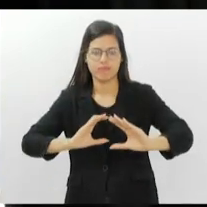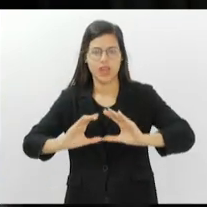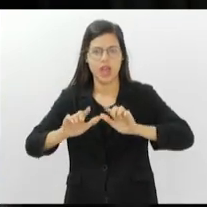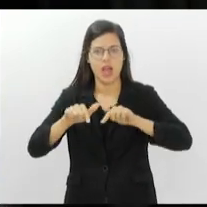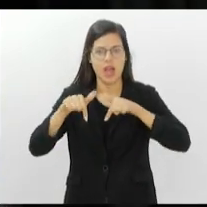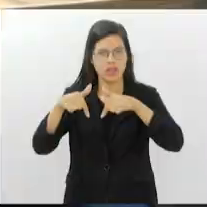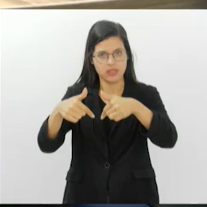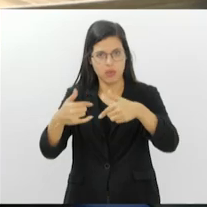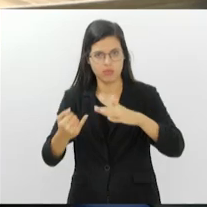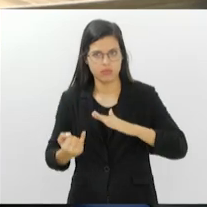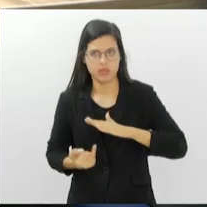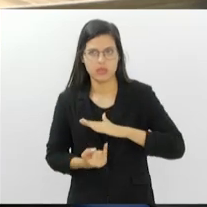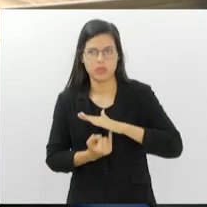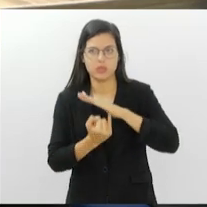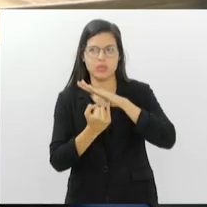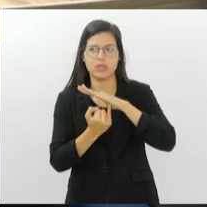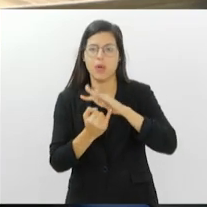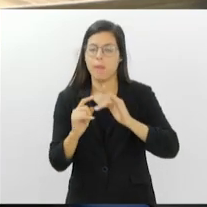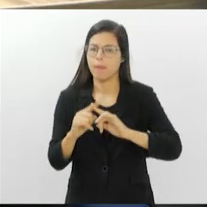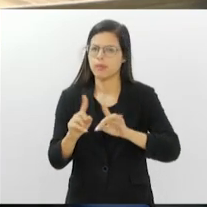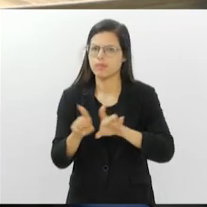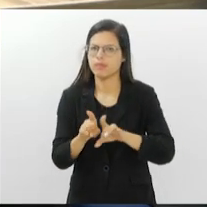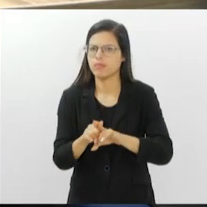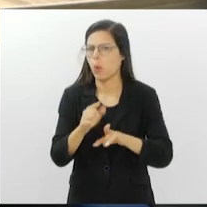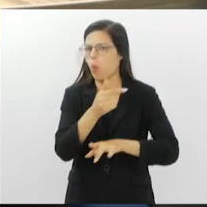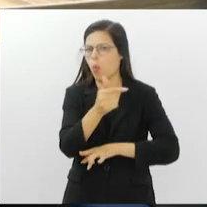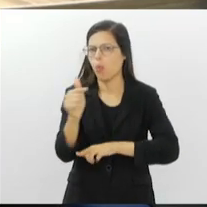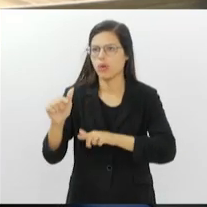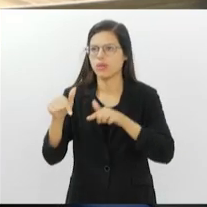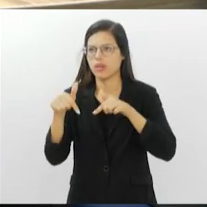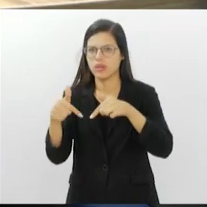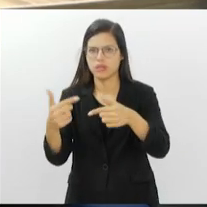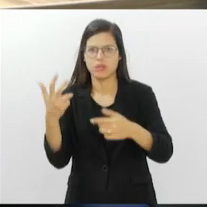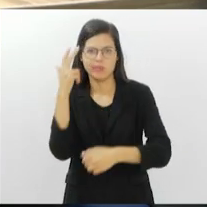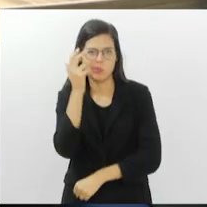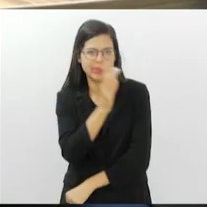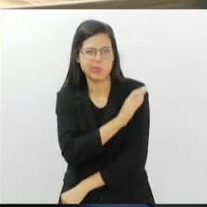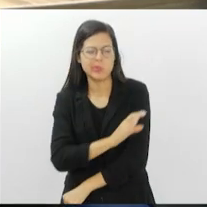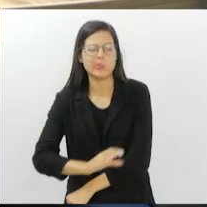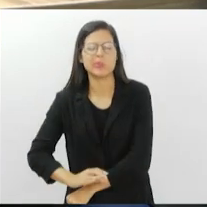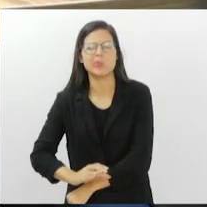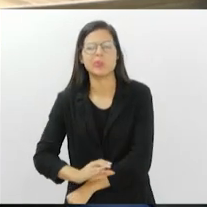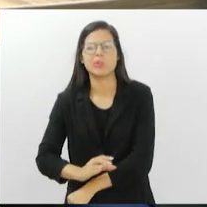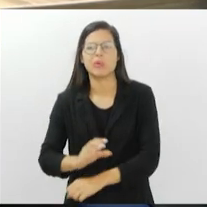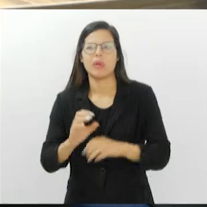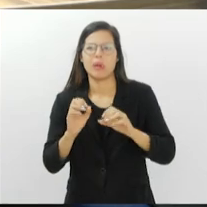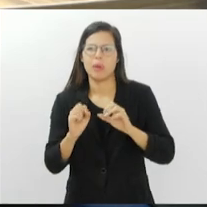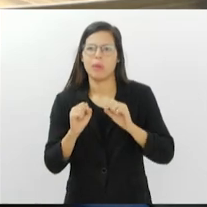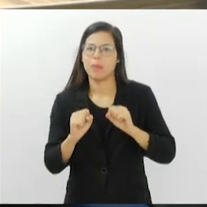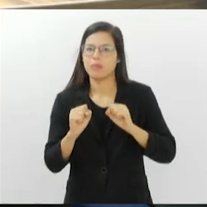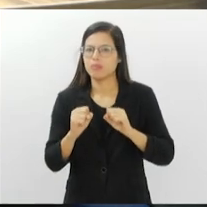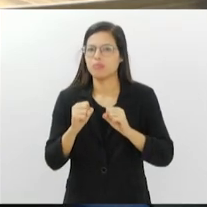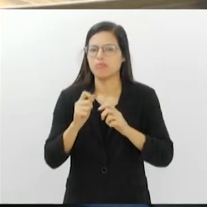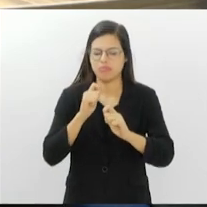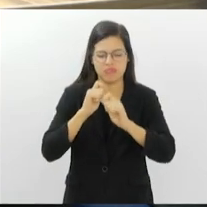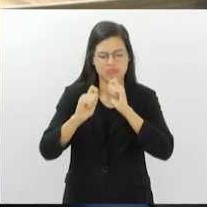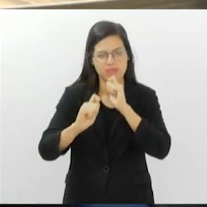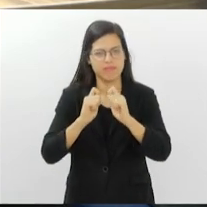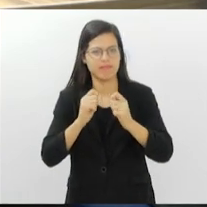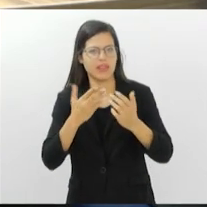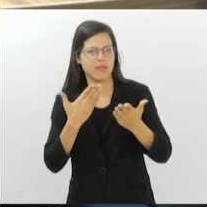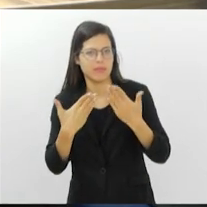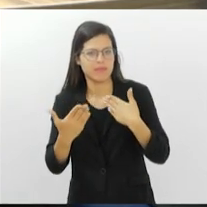própria instituição, mas também outras ações de cultura que poderão ficar abrigadas aqui nesse lugar para,